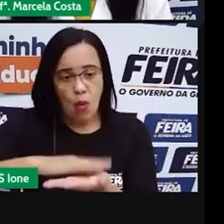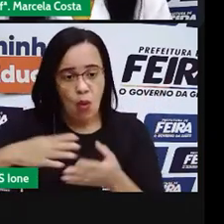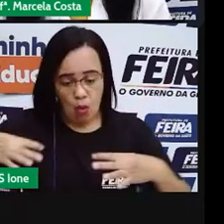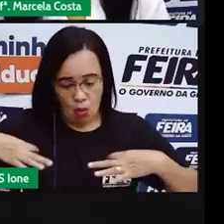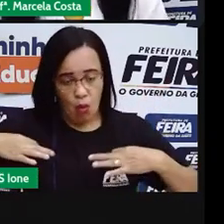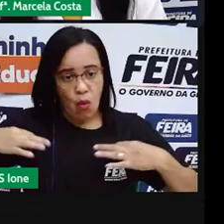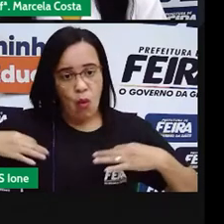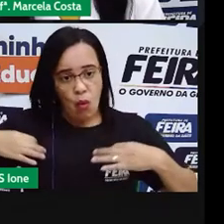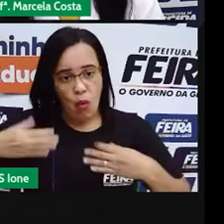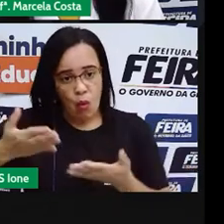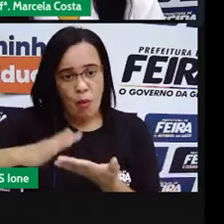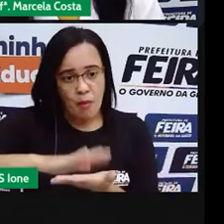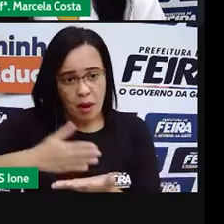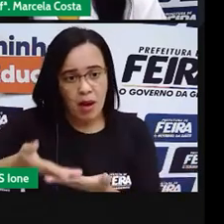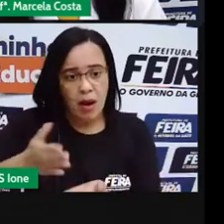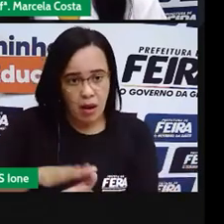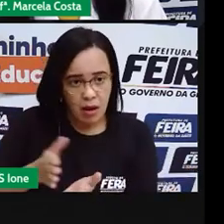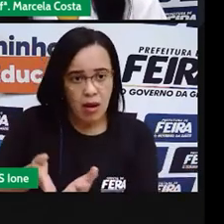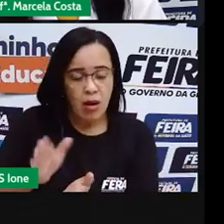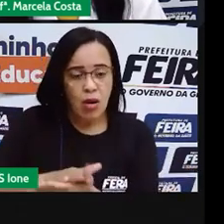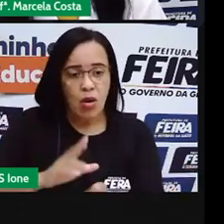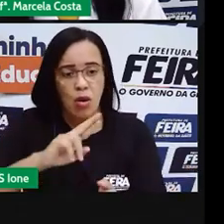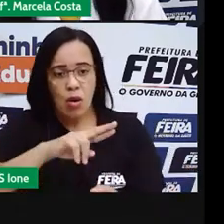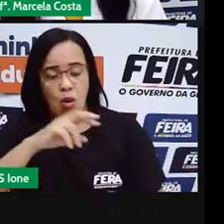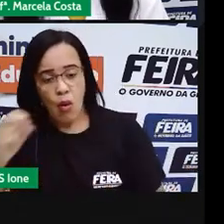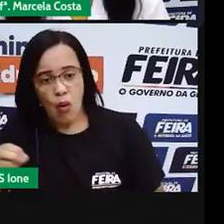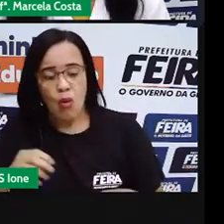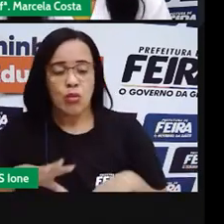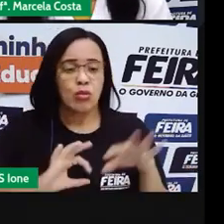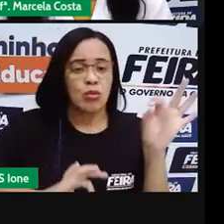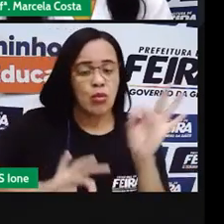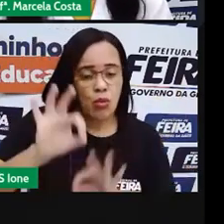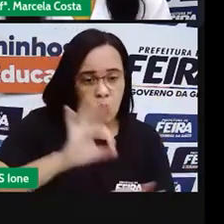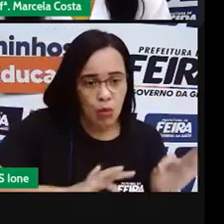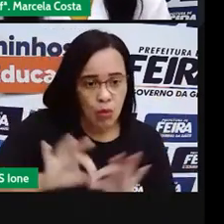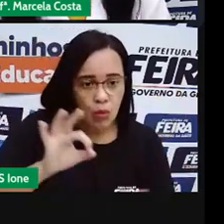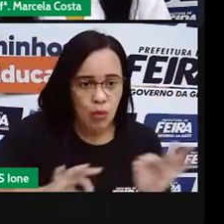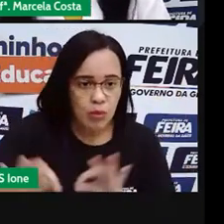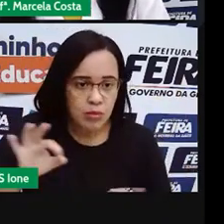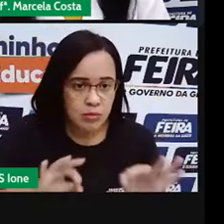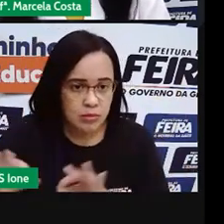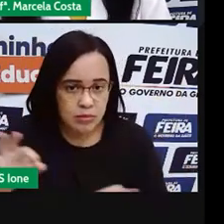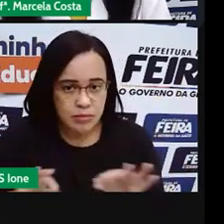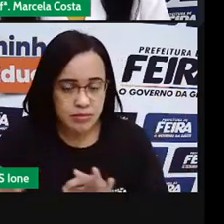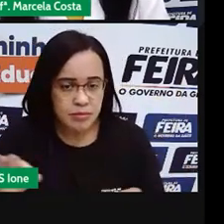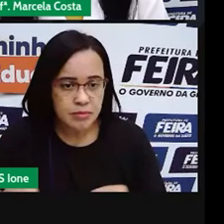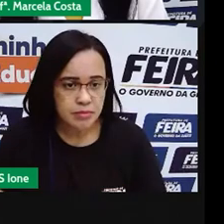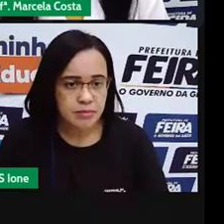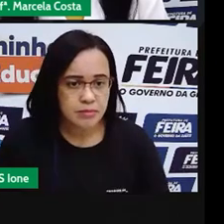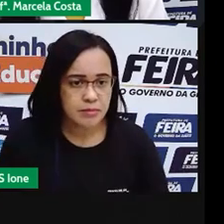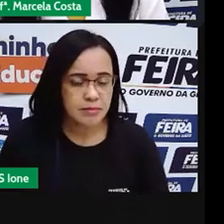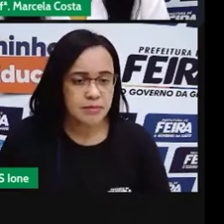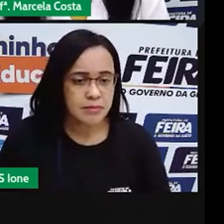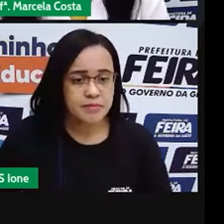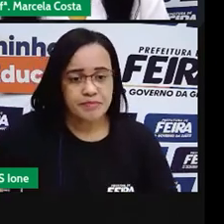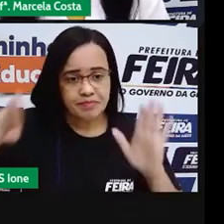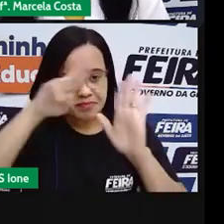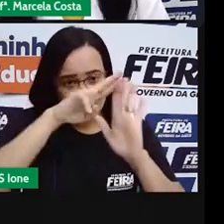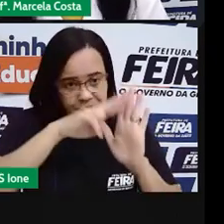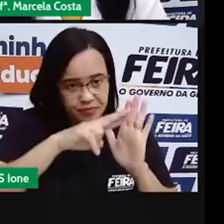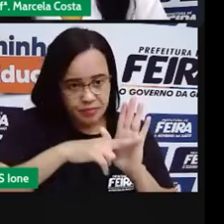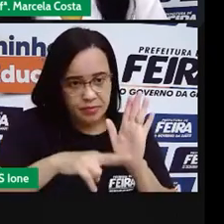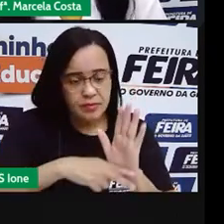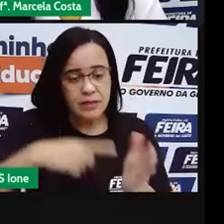responsável por tirar a coelha dos móveis. Então, tem ali regras de